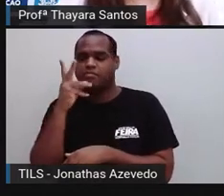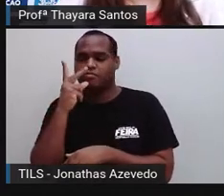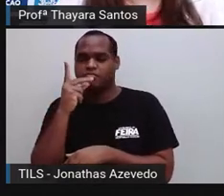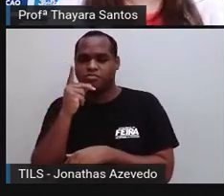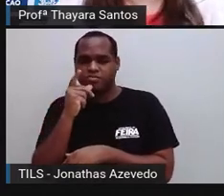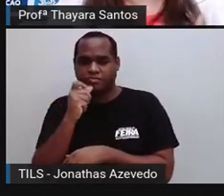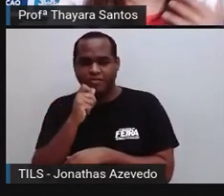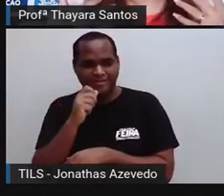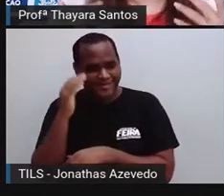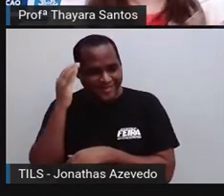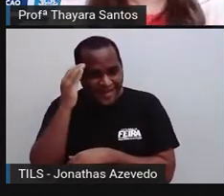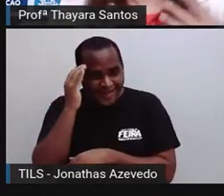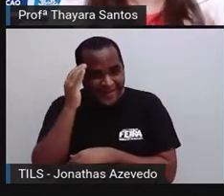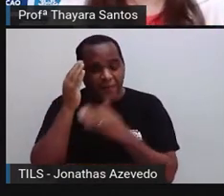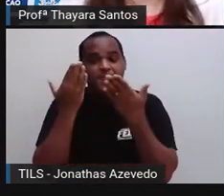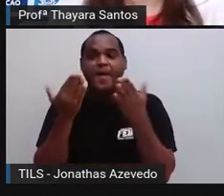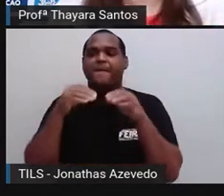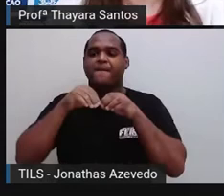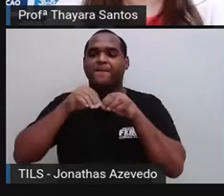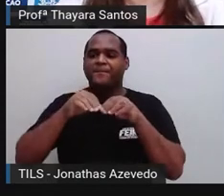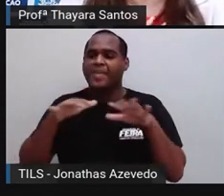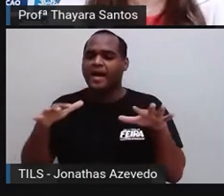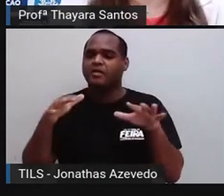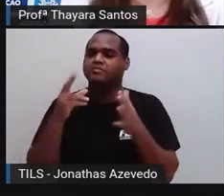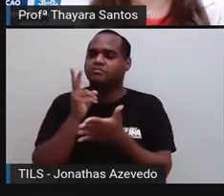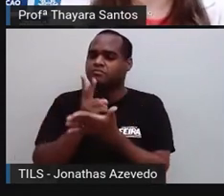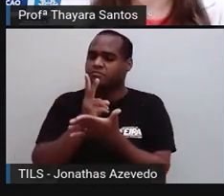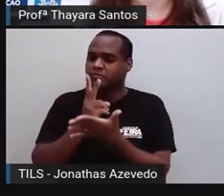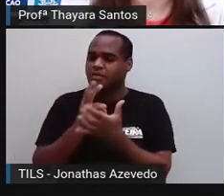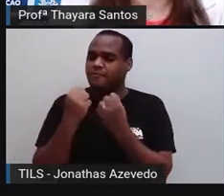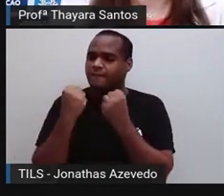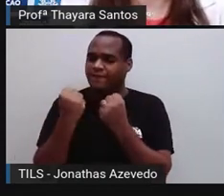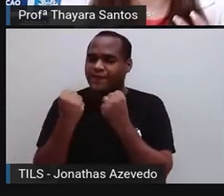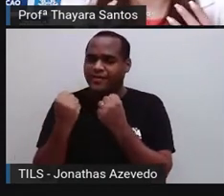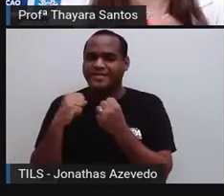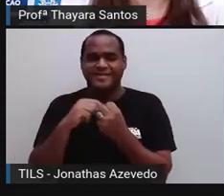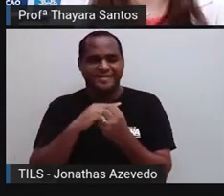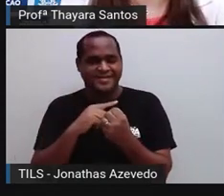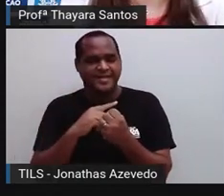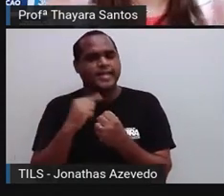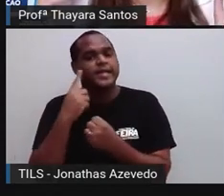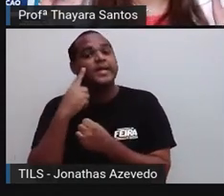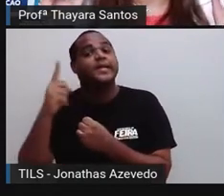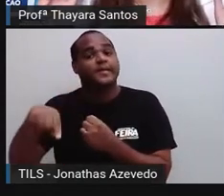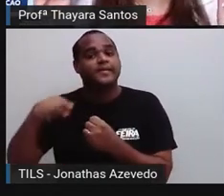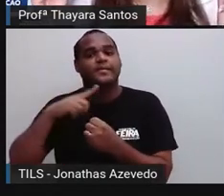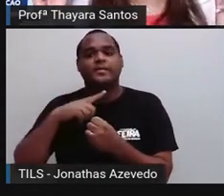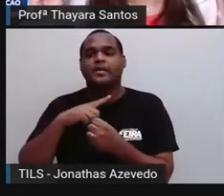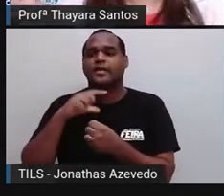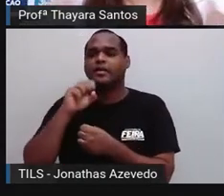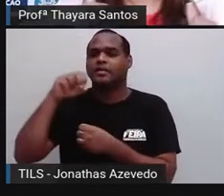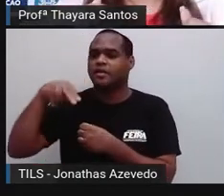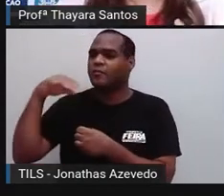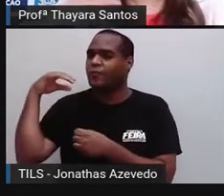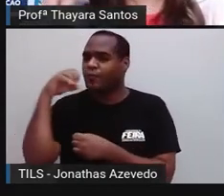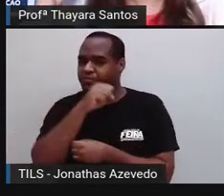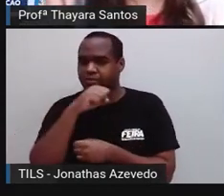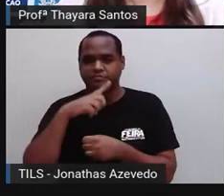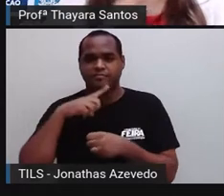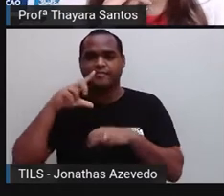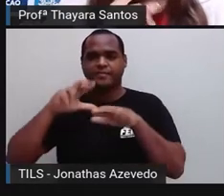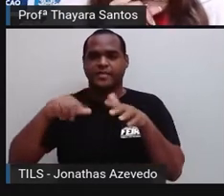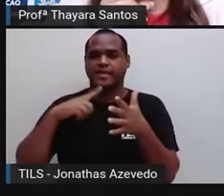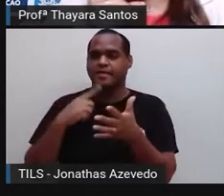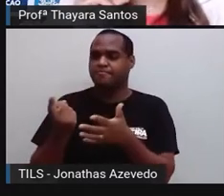espalhados e também vão ser duradouros e também muito poderosos. Então o sistema nervoso, ele atua de forma muito rápida quando ele